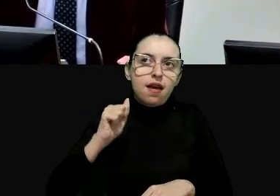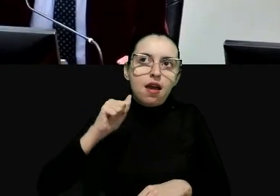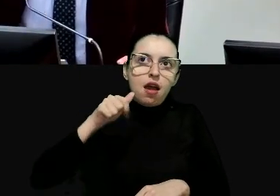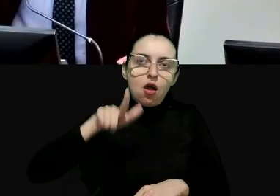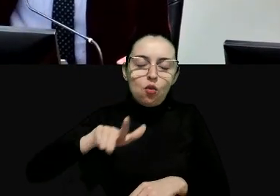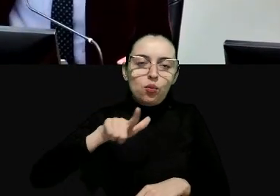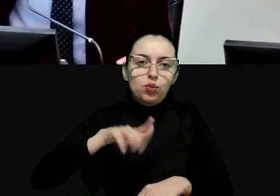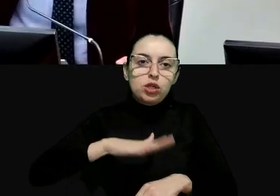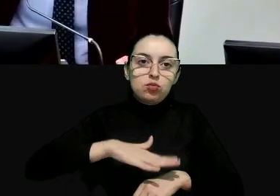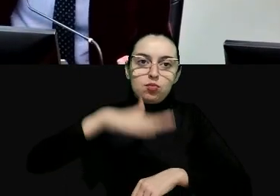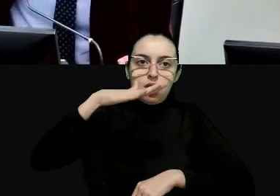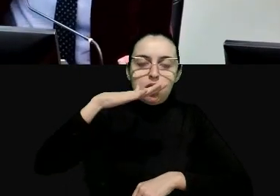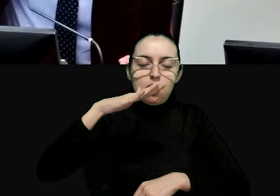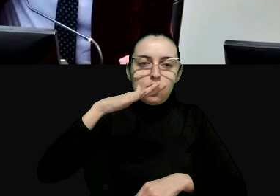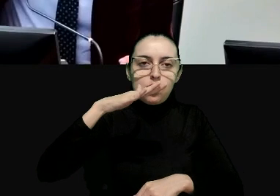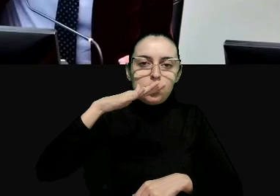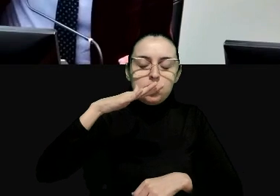superiores